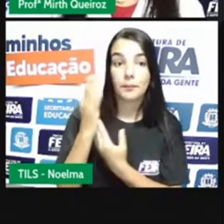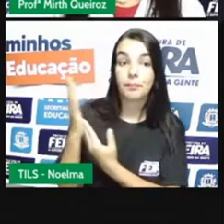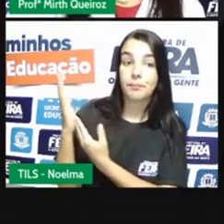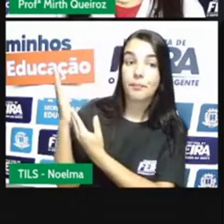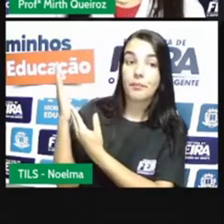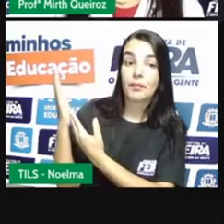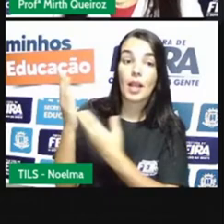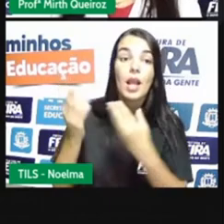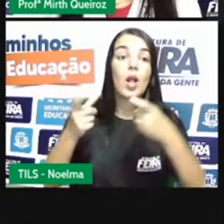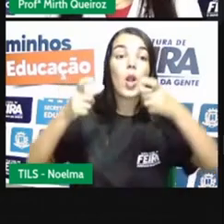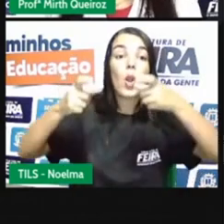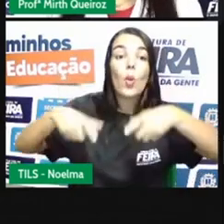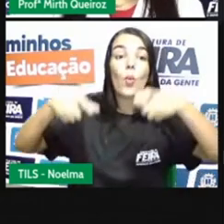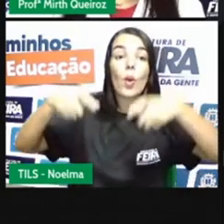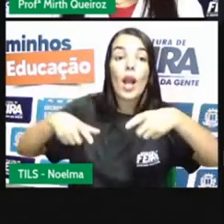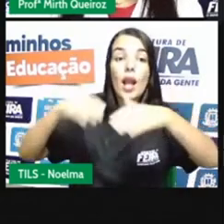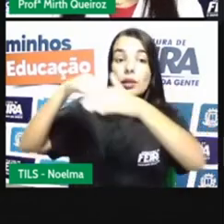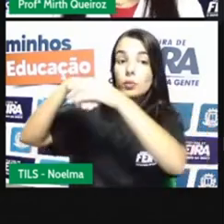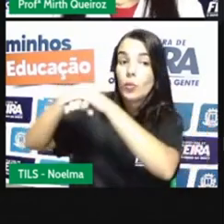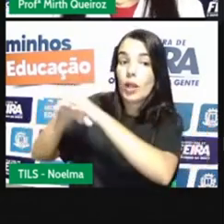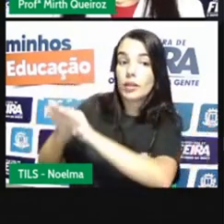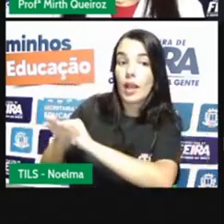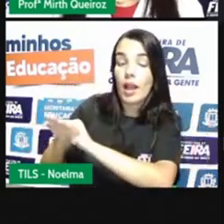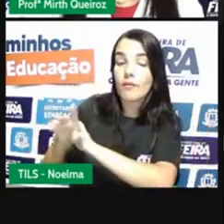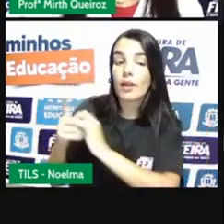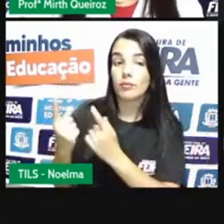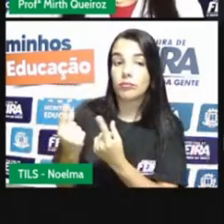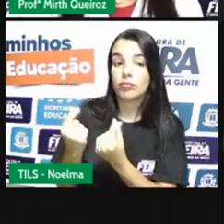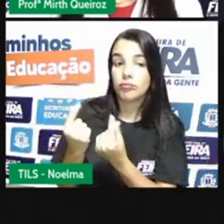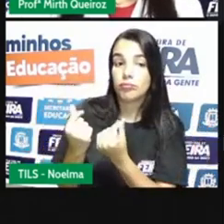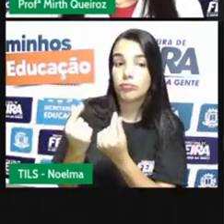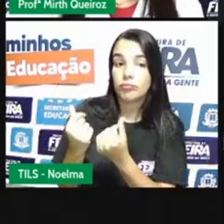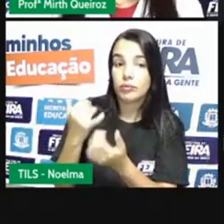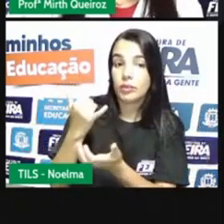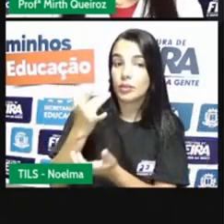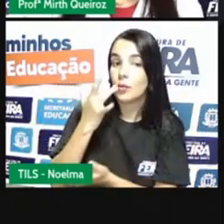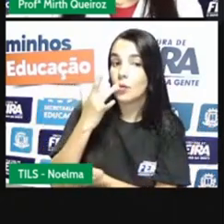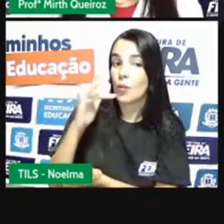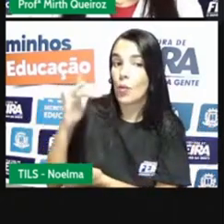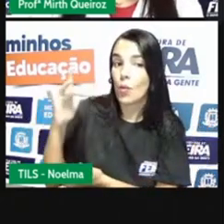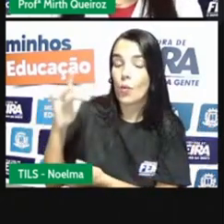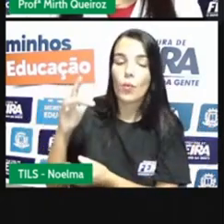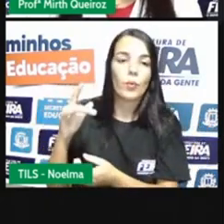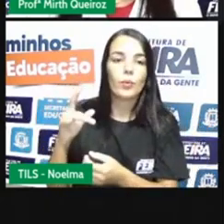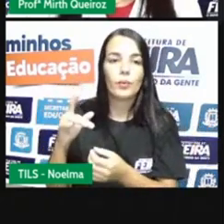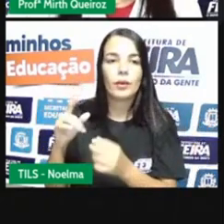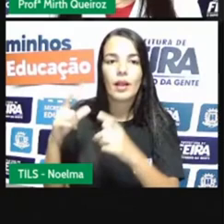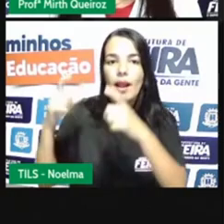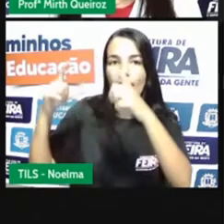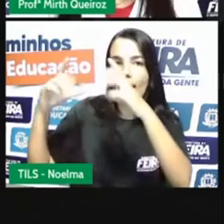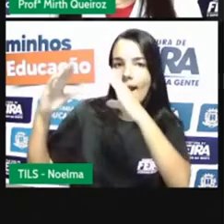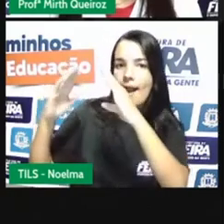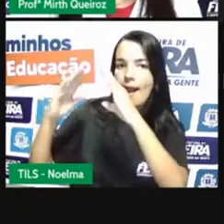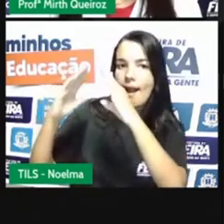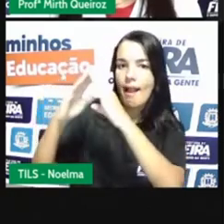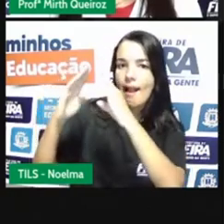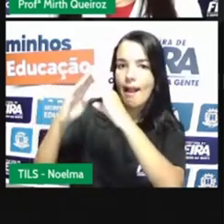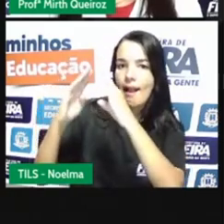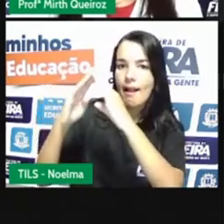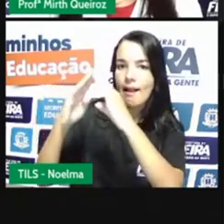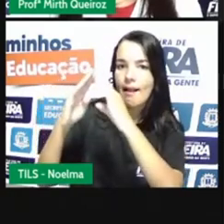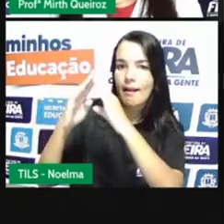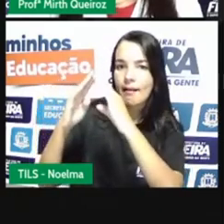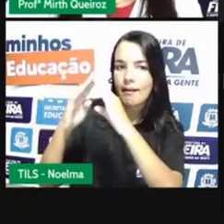Aqui nós temos os órgãos de controles, a casa de punição e a antiga intendência